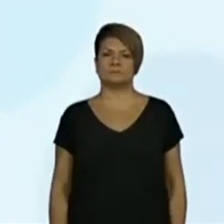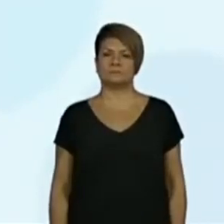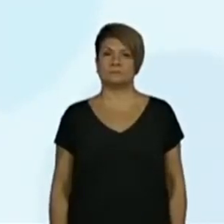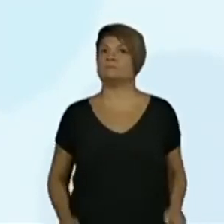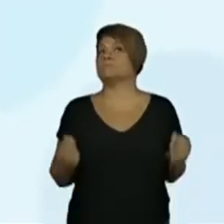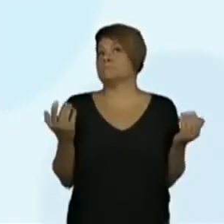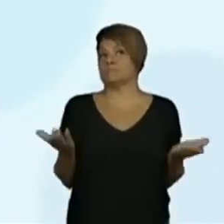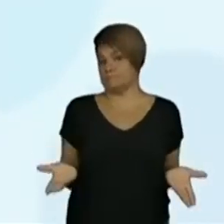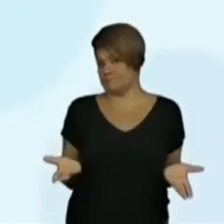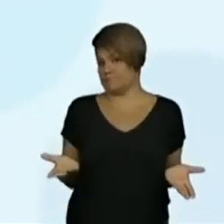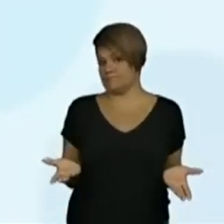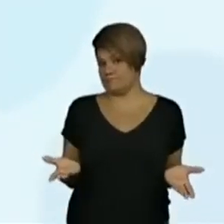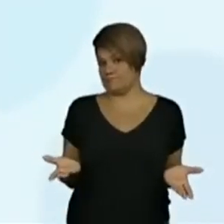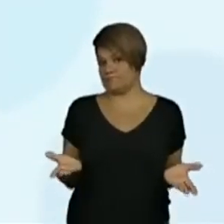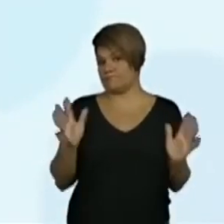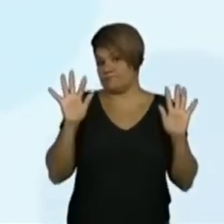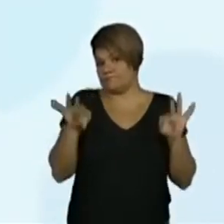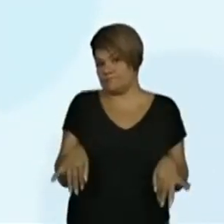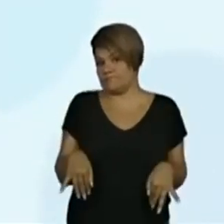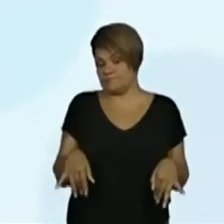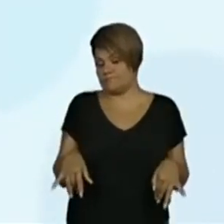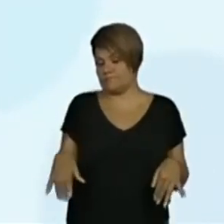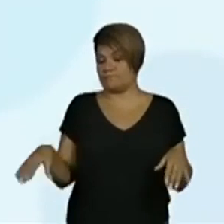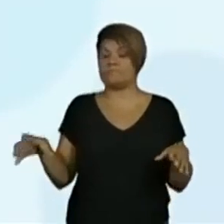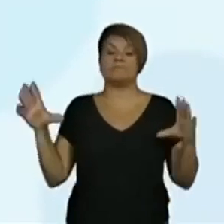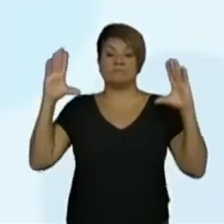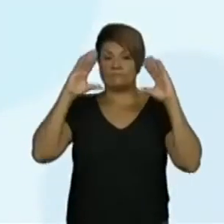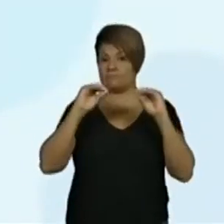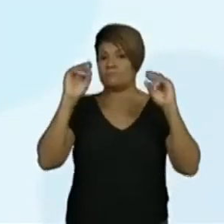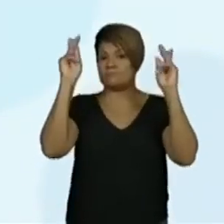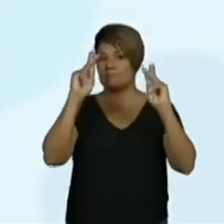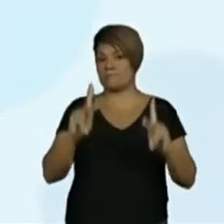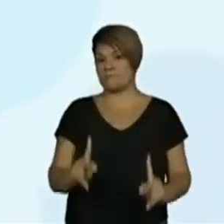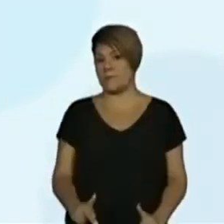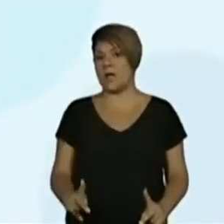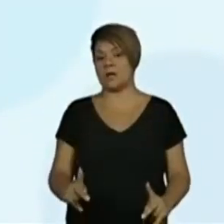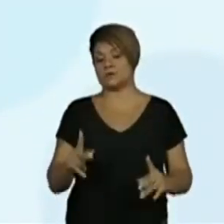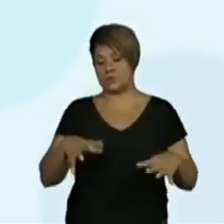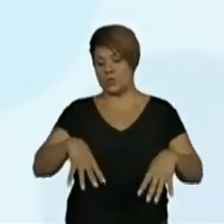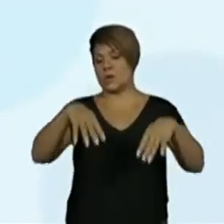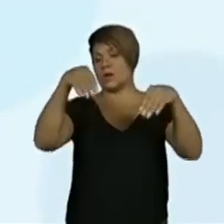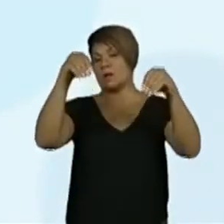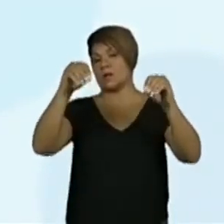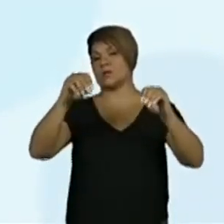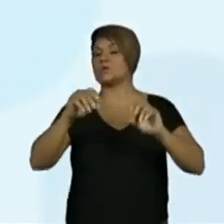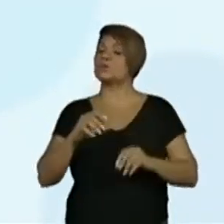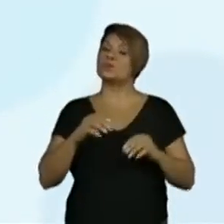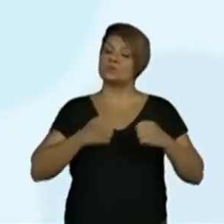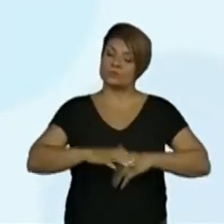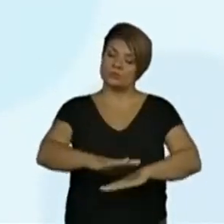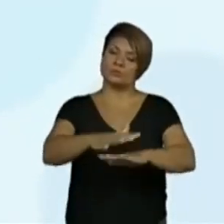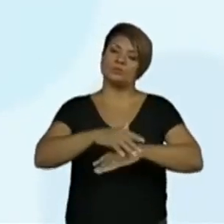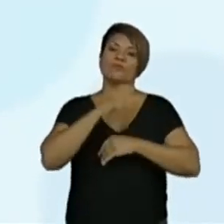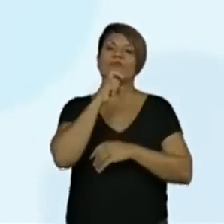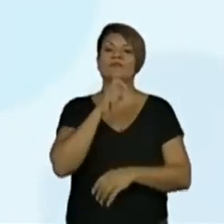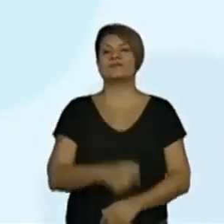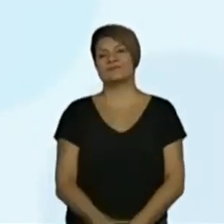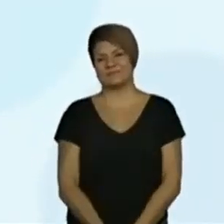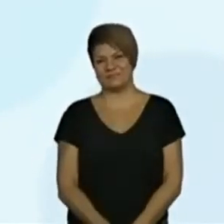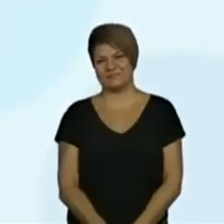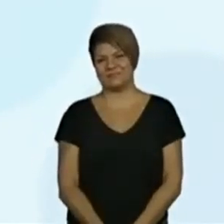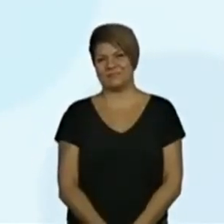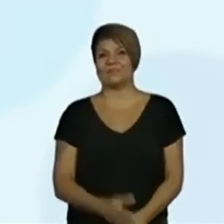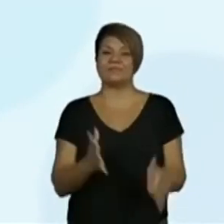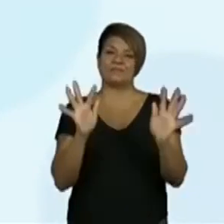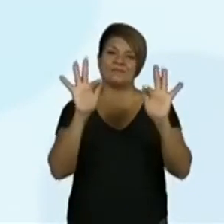E assim, terminou a noite, em paz, no reino do lago verde. E aí a gente